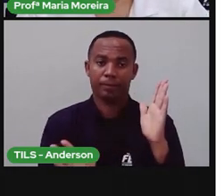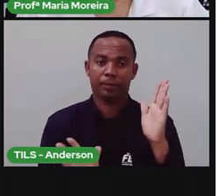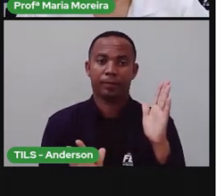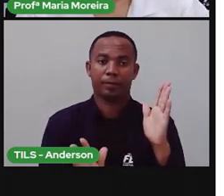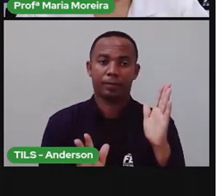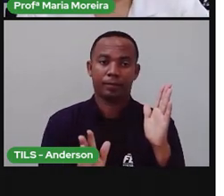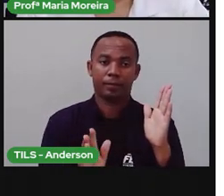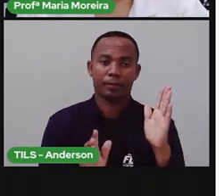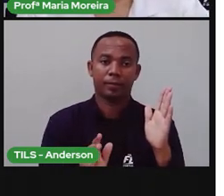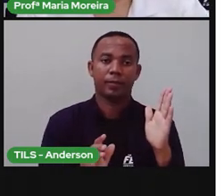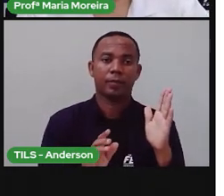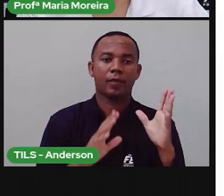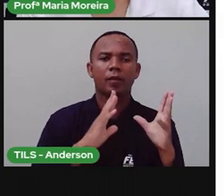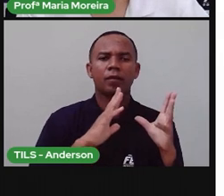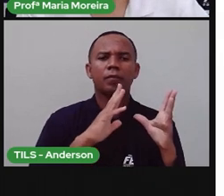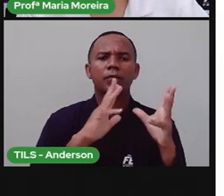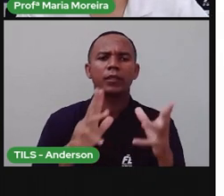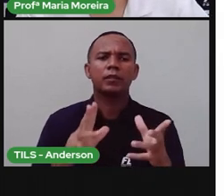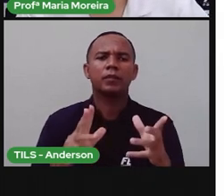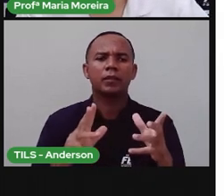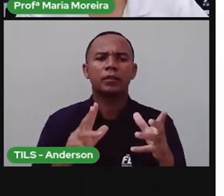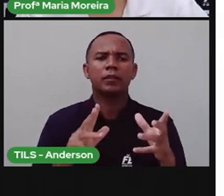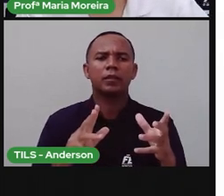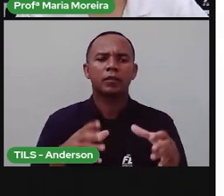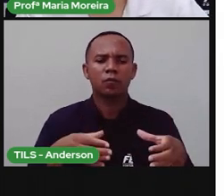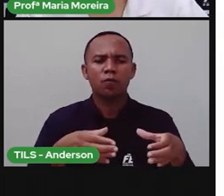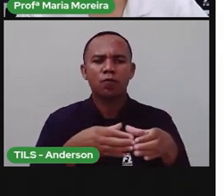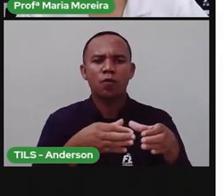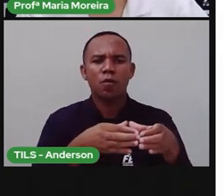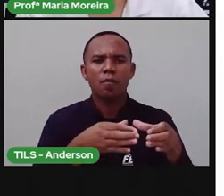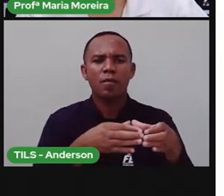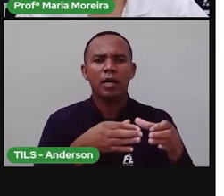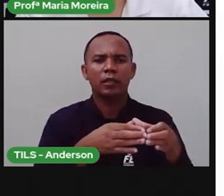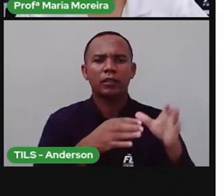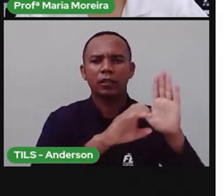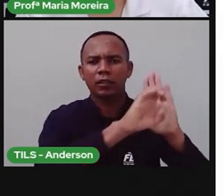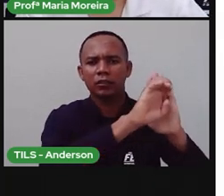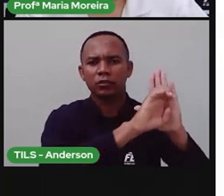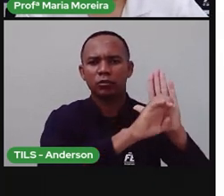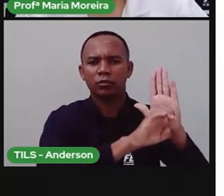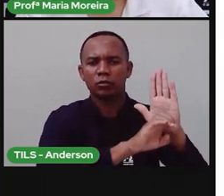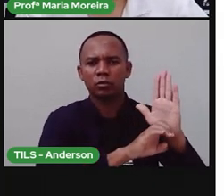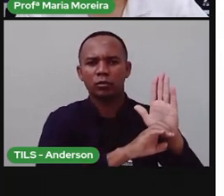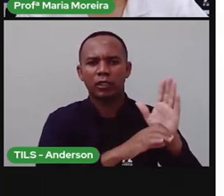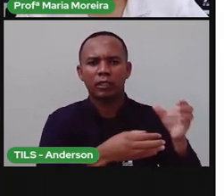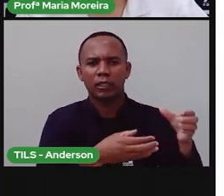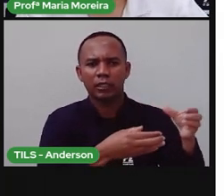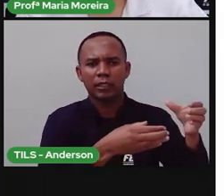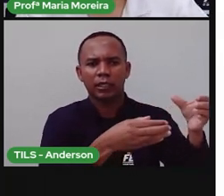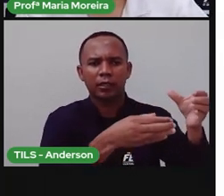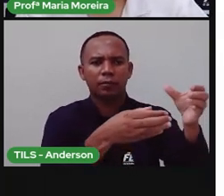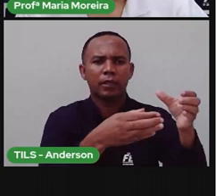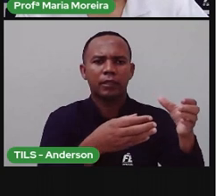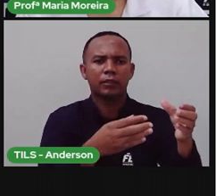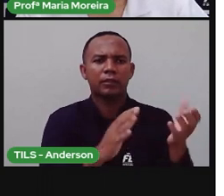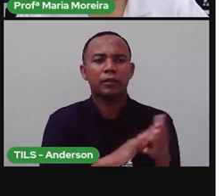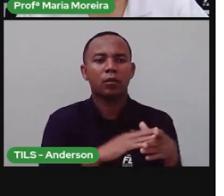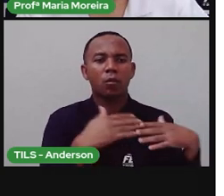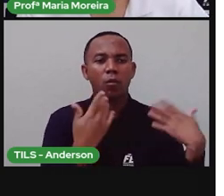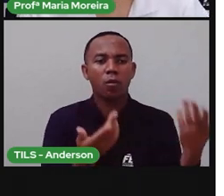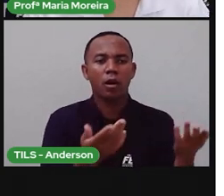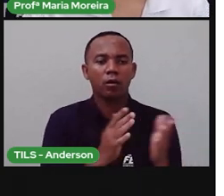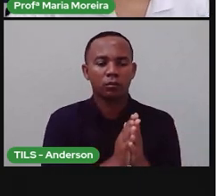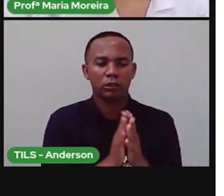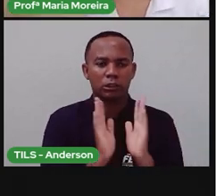O planeta Terra é formado por estruturas ou camadas externas. E aí? A PRO